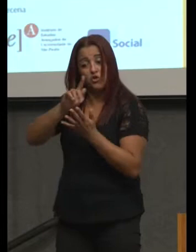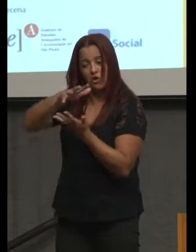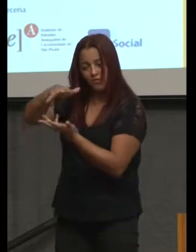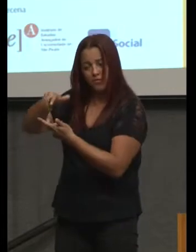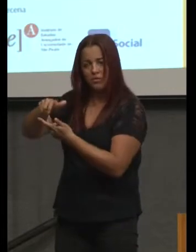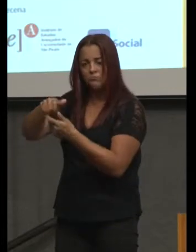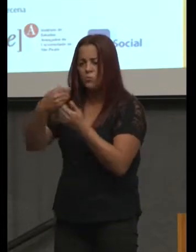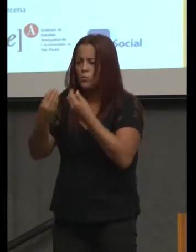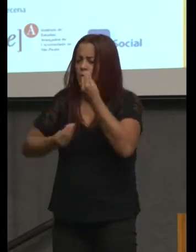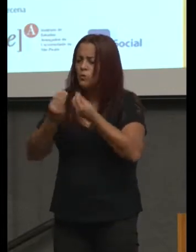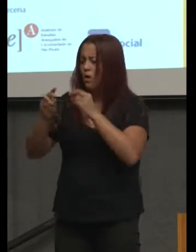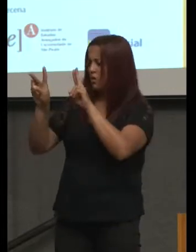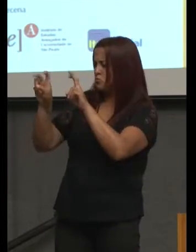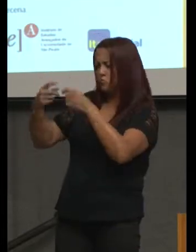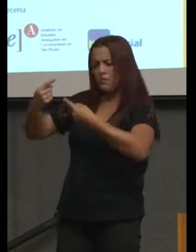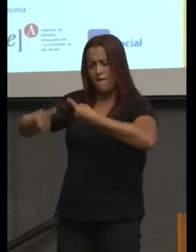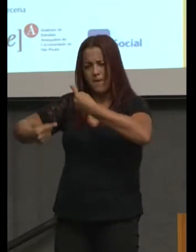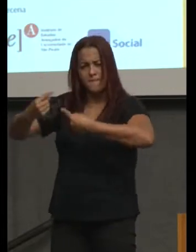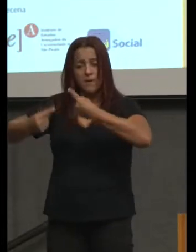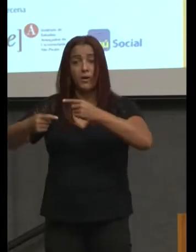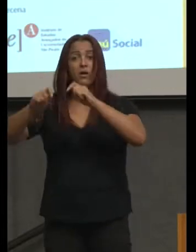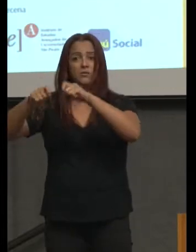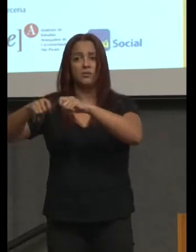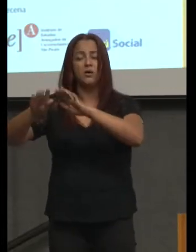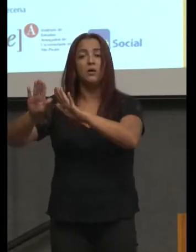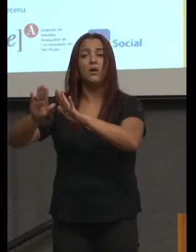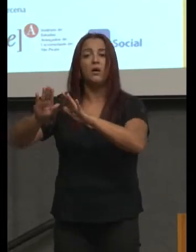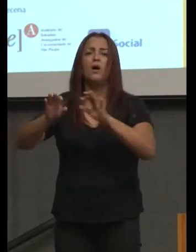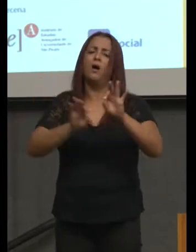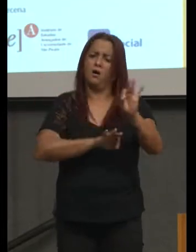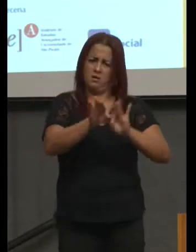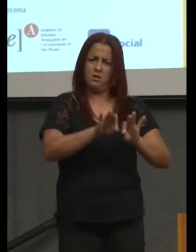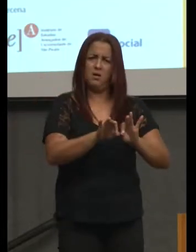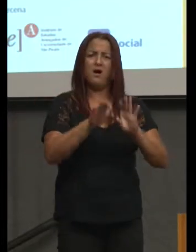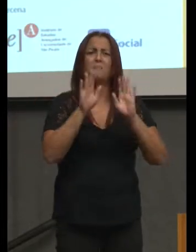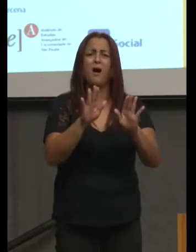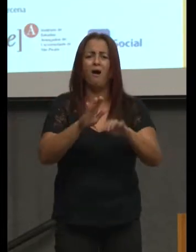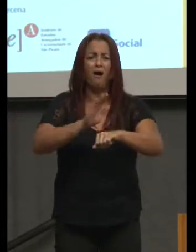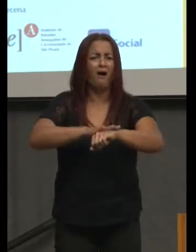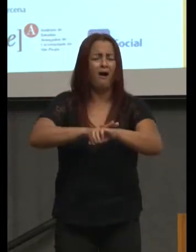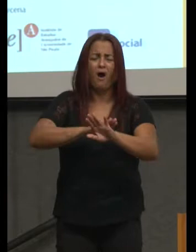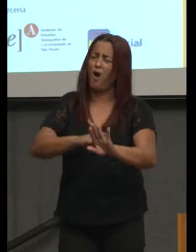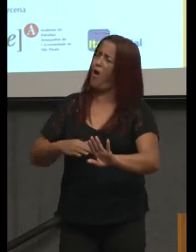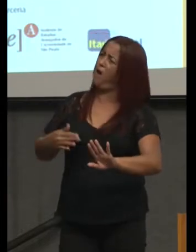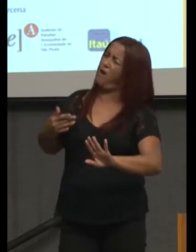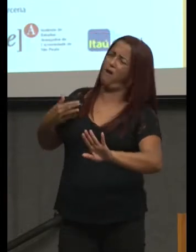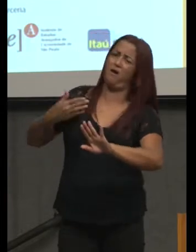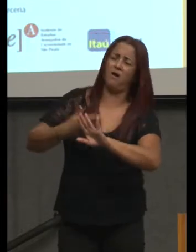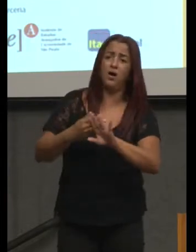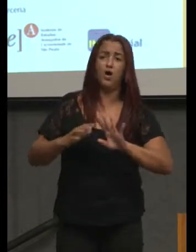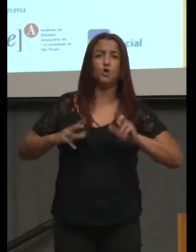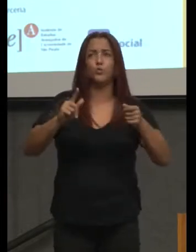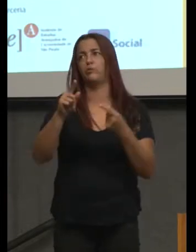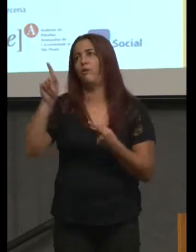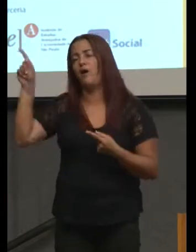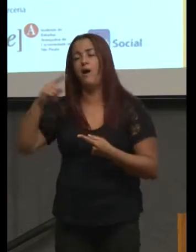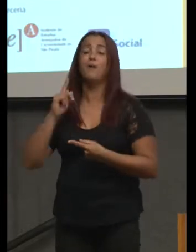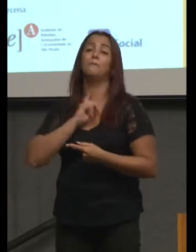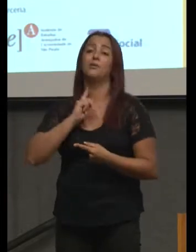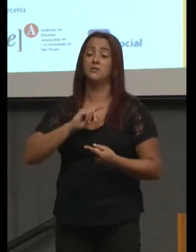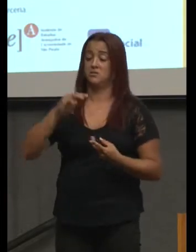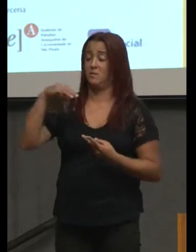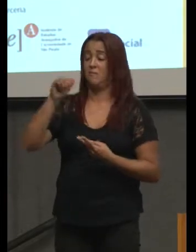Mas nós estamos o tempo todo mobilizados por desastres mil. Chama Mariana, chama Brumadinho,